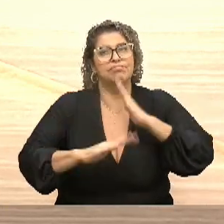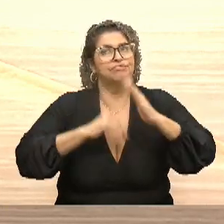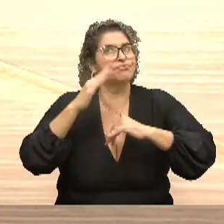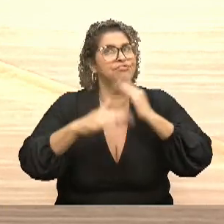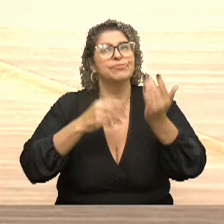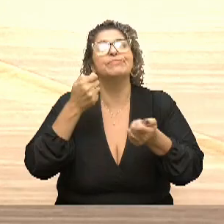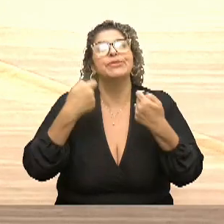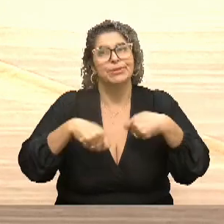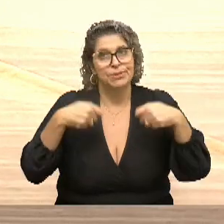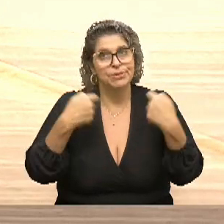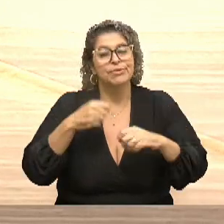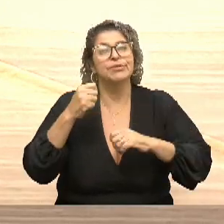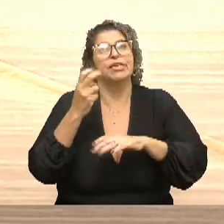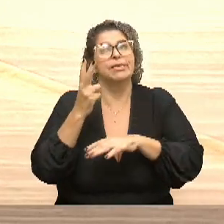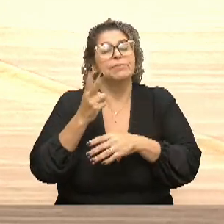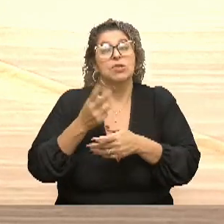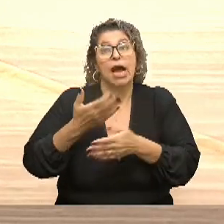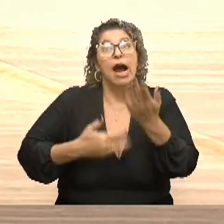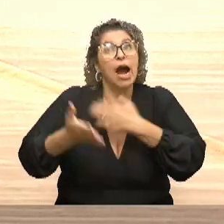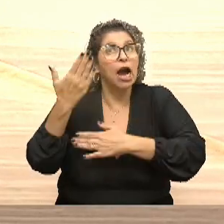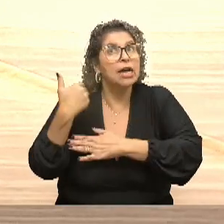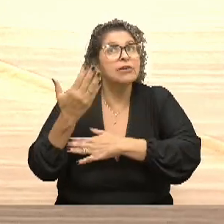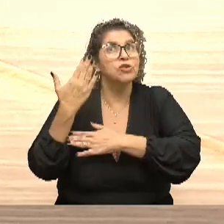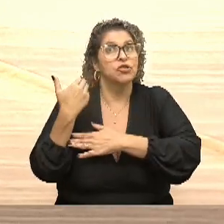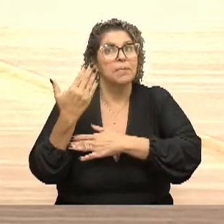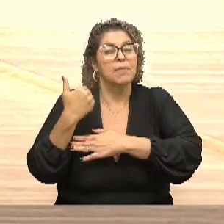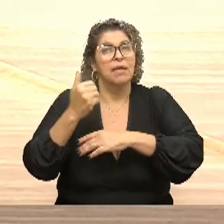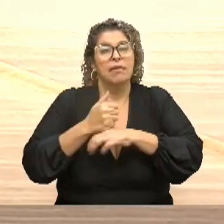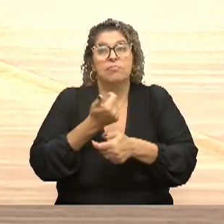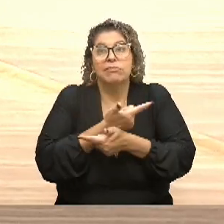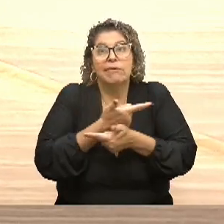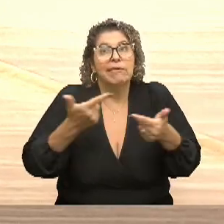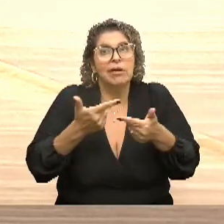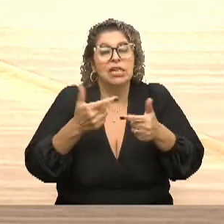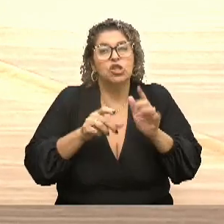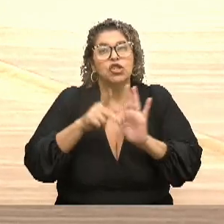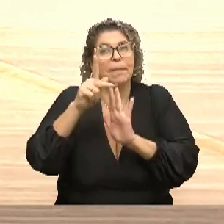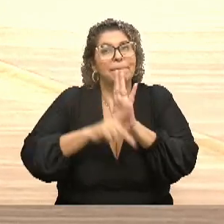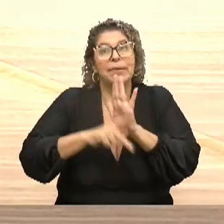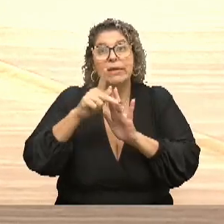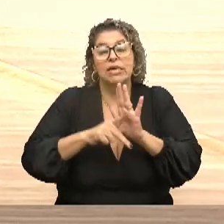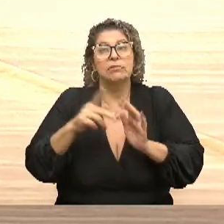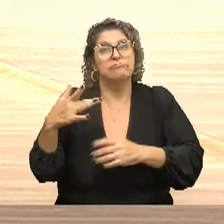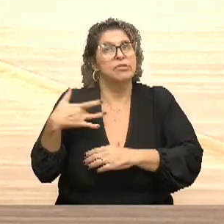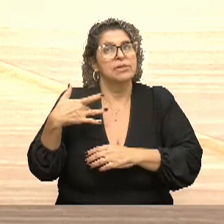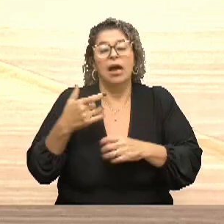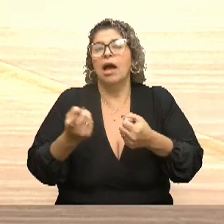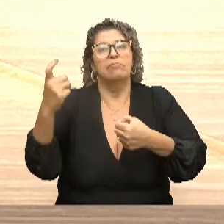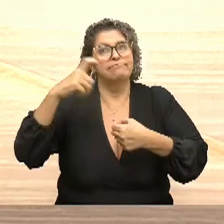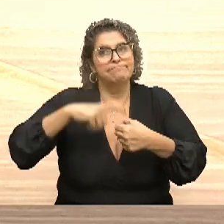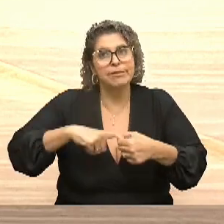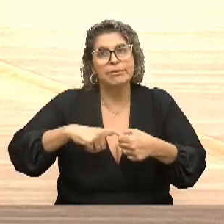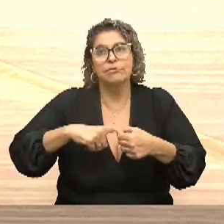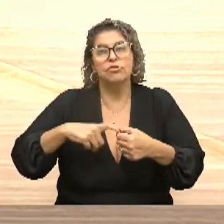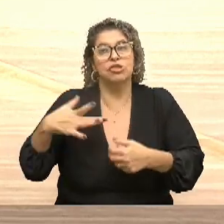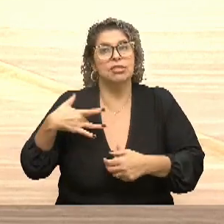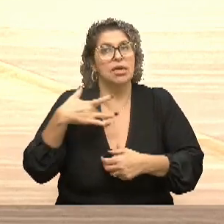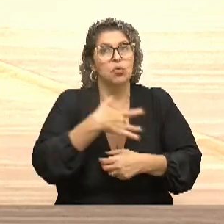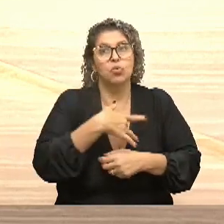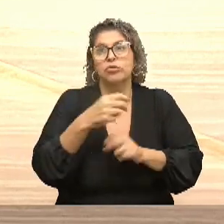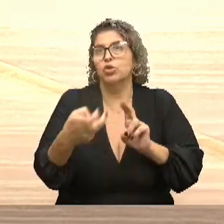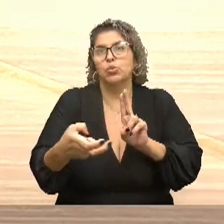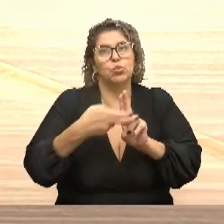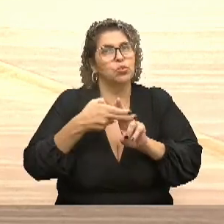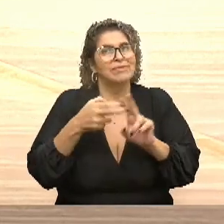sempre. Porque, na época deles, além de não ter plano de saúde que cobrisse, não existia tratamento via SUS.